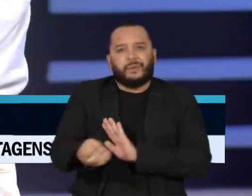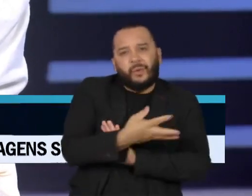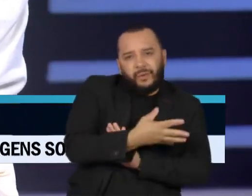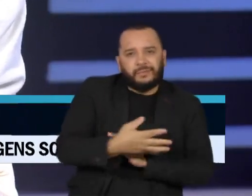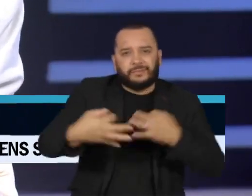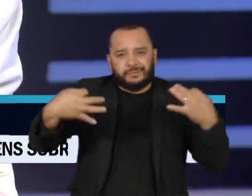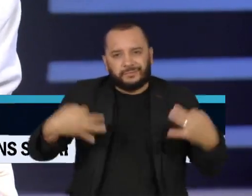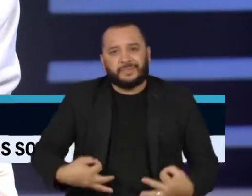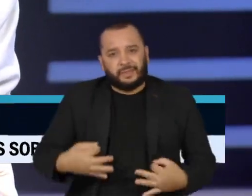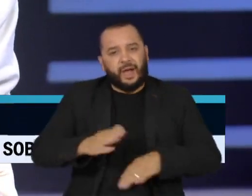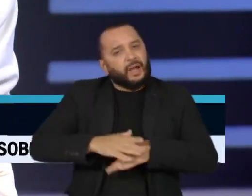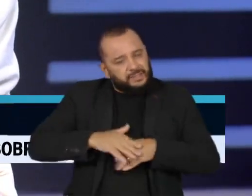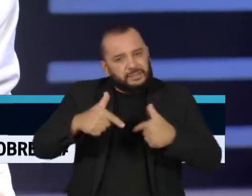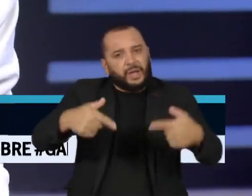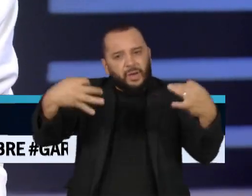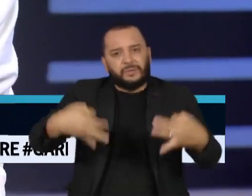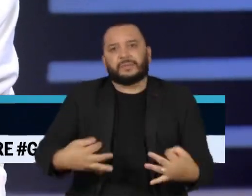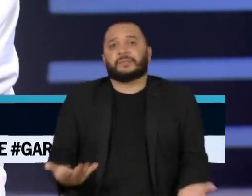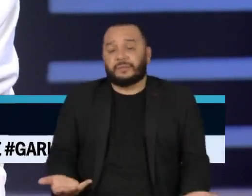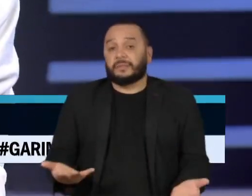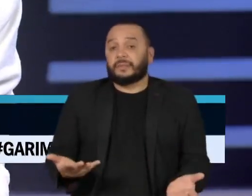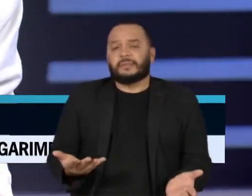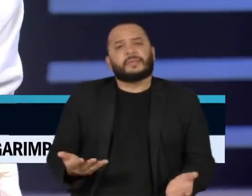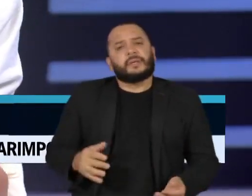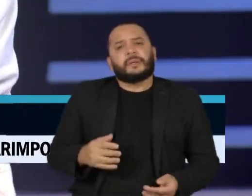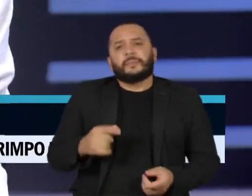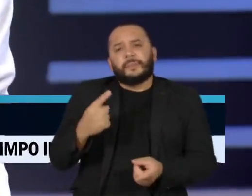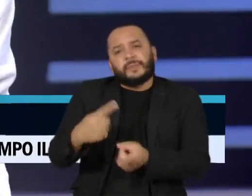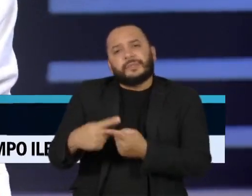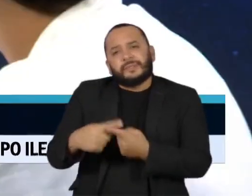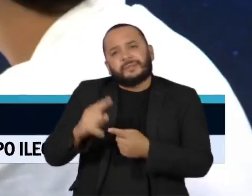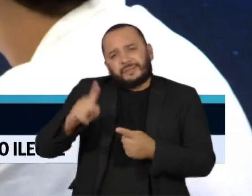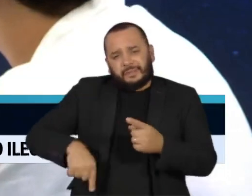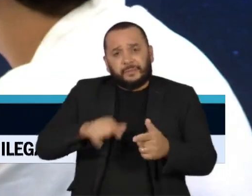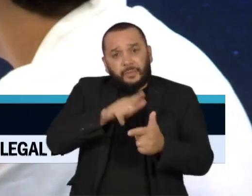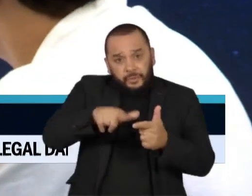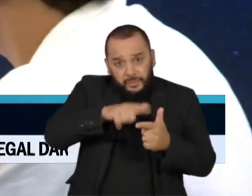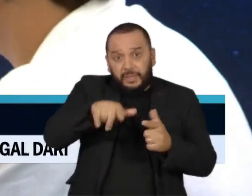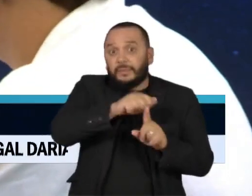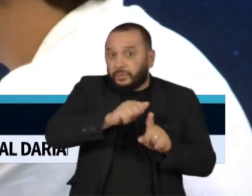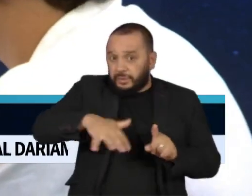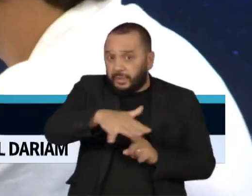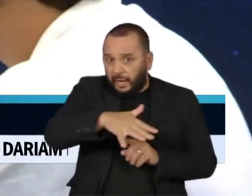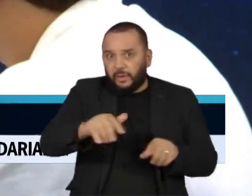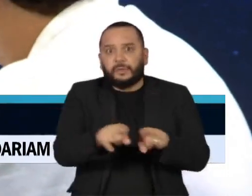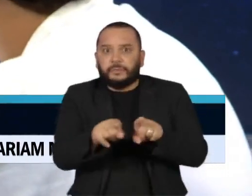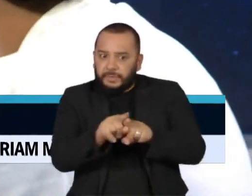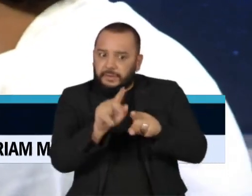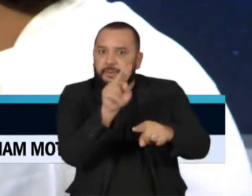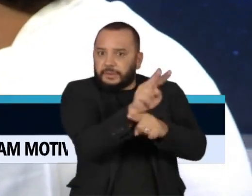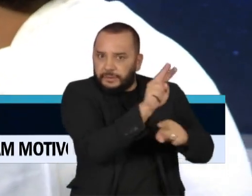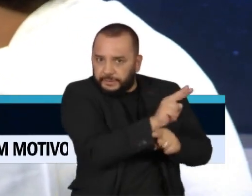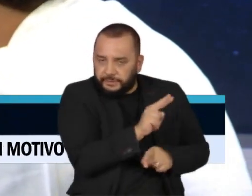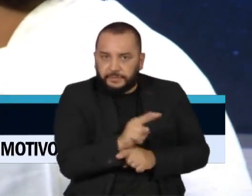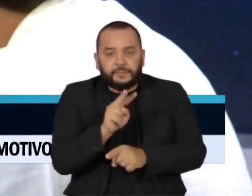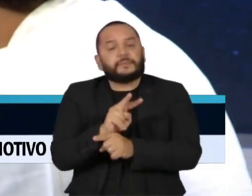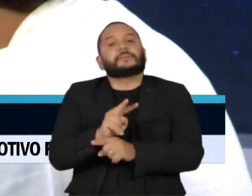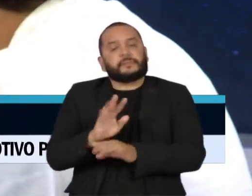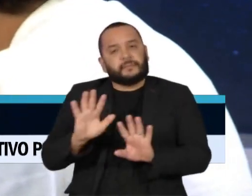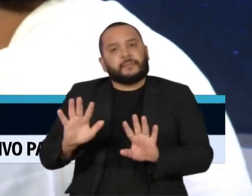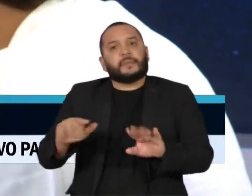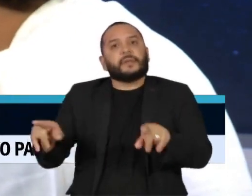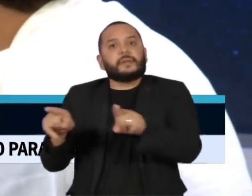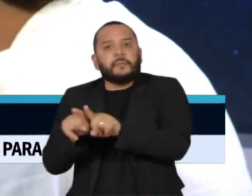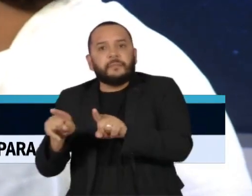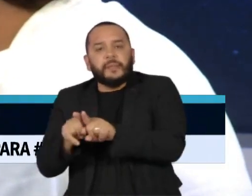só pela questão social e de preservação, mas é pelo conjunto também de preservação